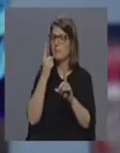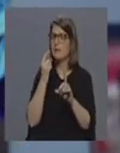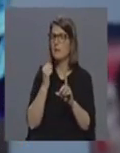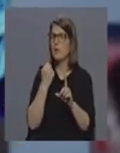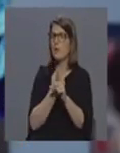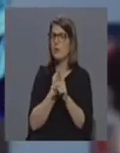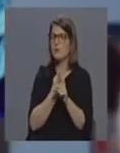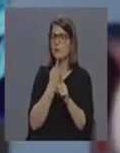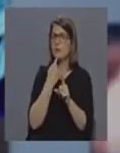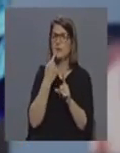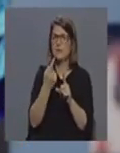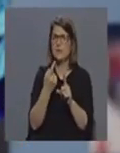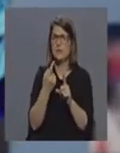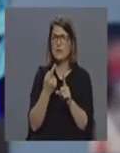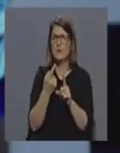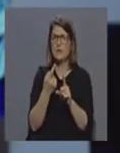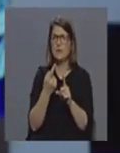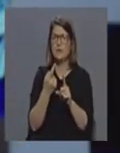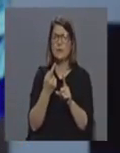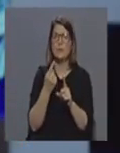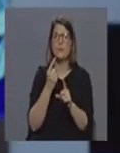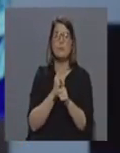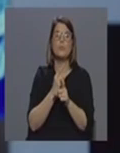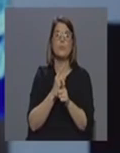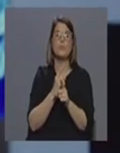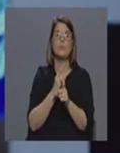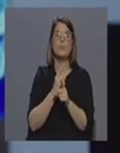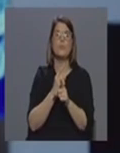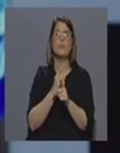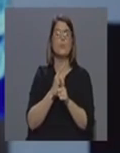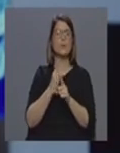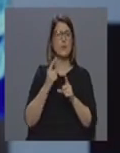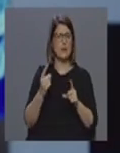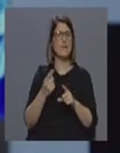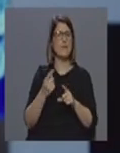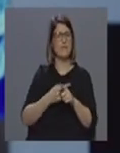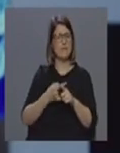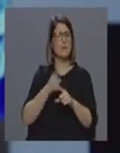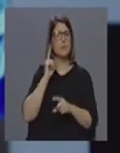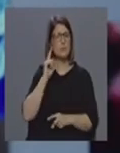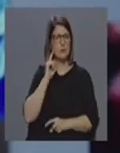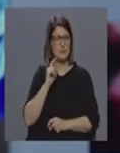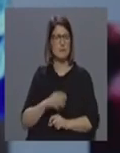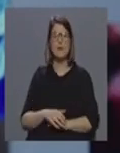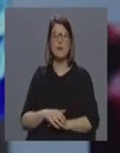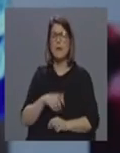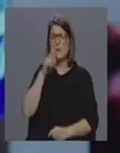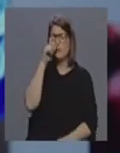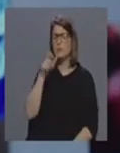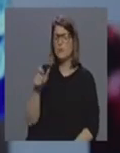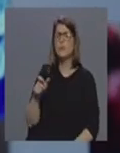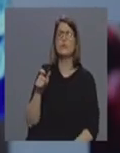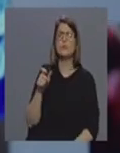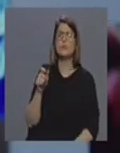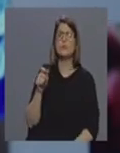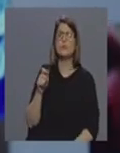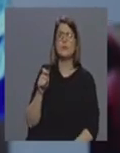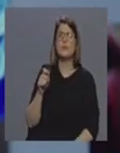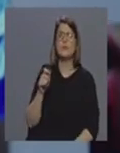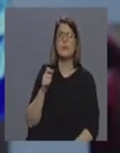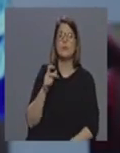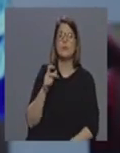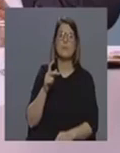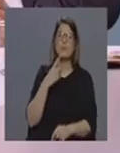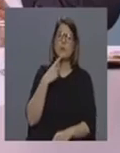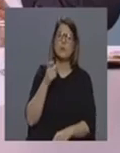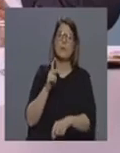refirir este aqui aspecto que acho que em tanto também é digamos que é interessante as pessoas questionam muito em tanto de porquê de Ponta Elegada